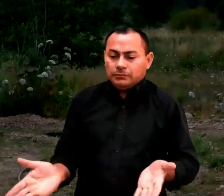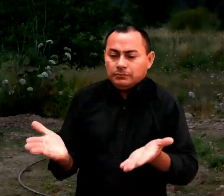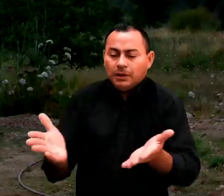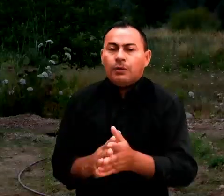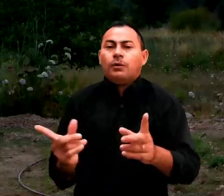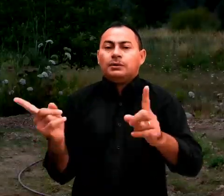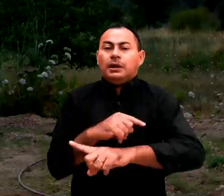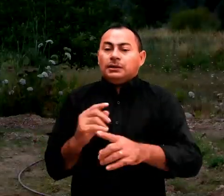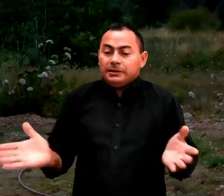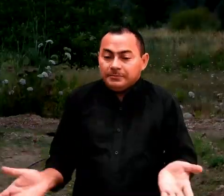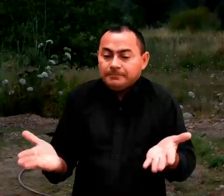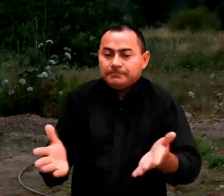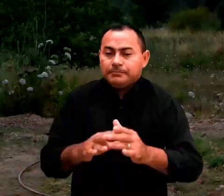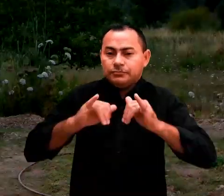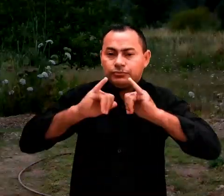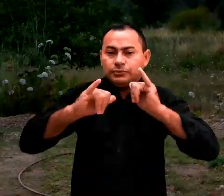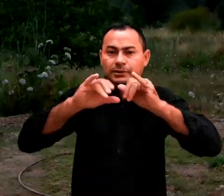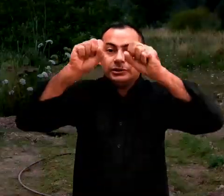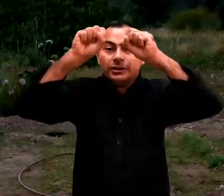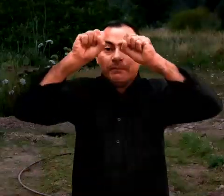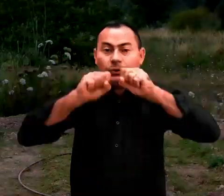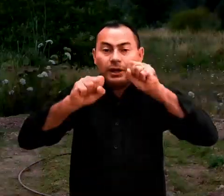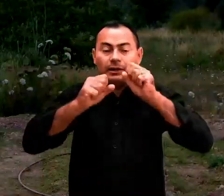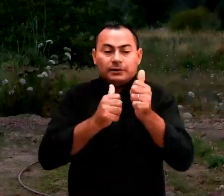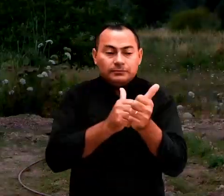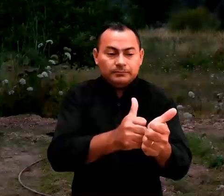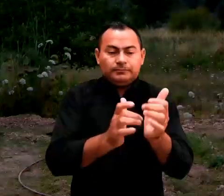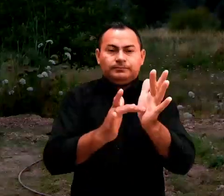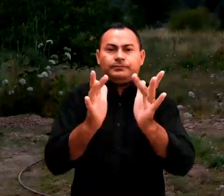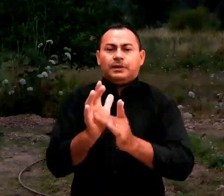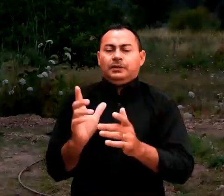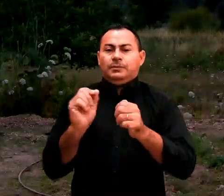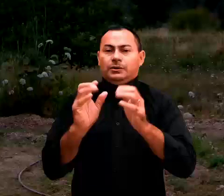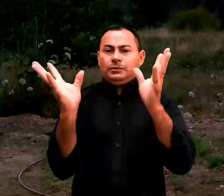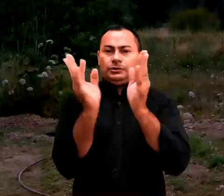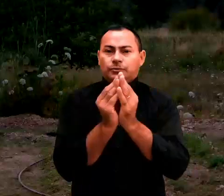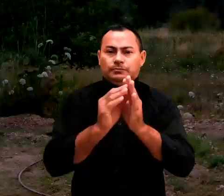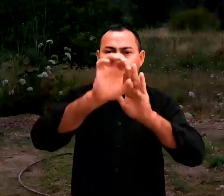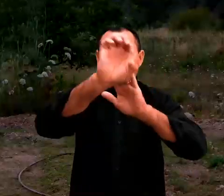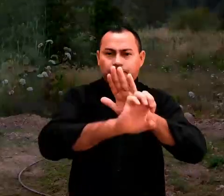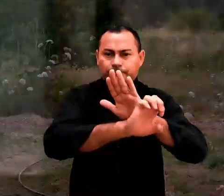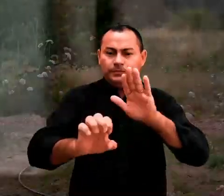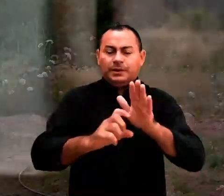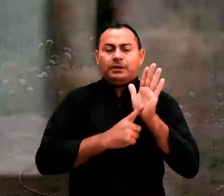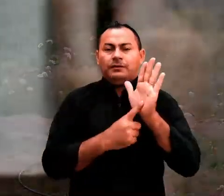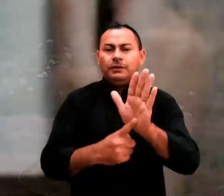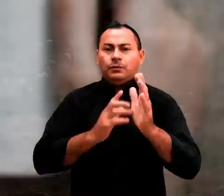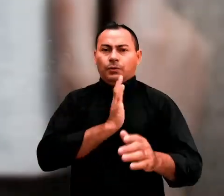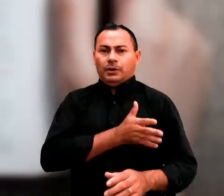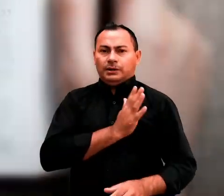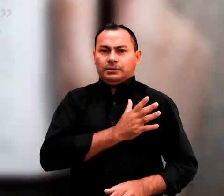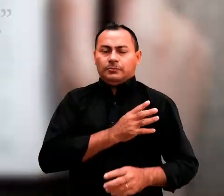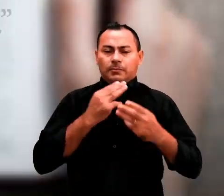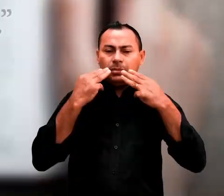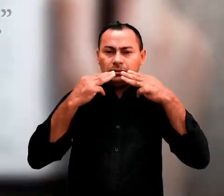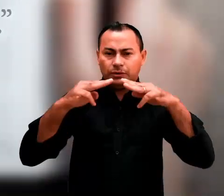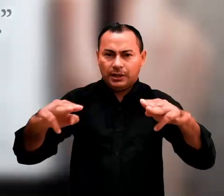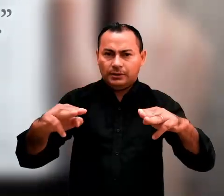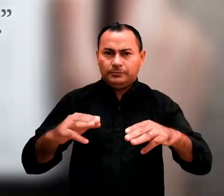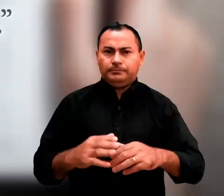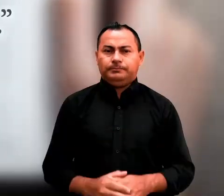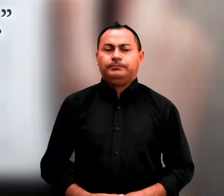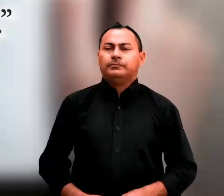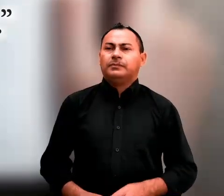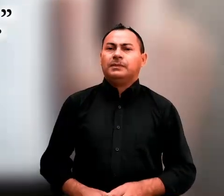exatamente o contrário. Ele fez um belo resumo do Evangelho, onde revelou seu coração missionário.